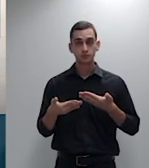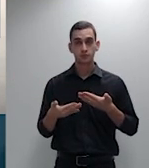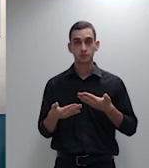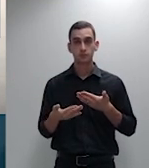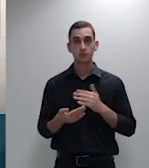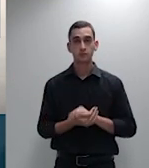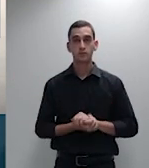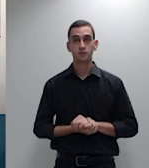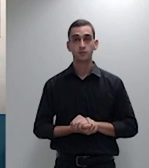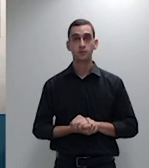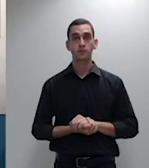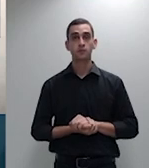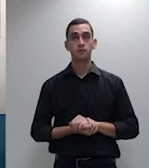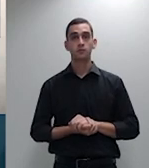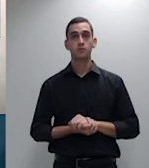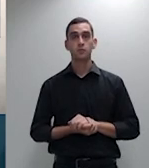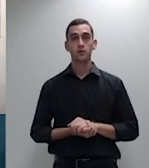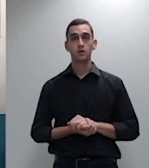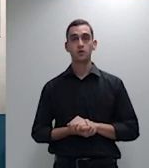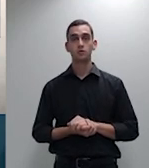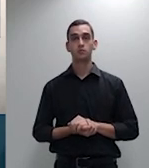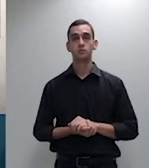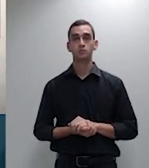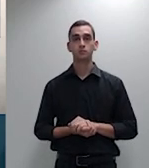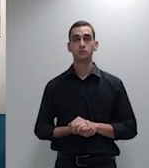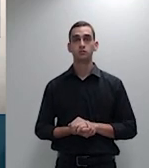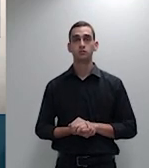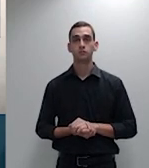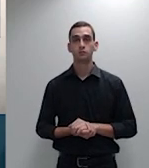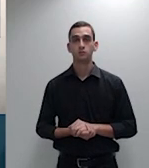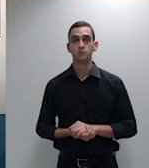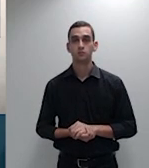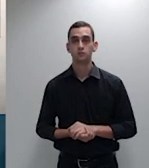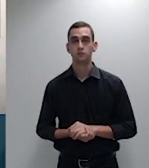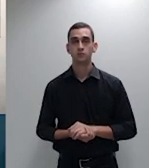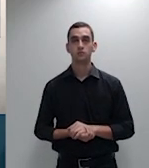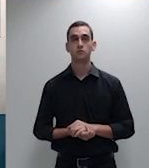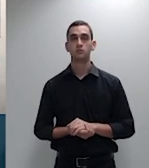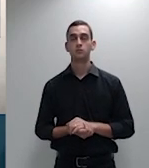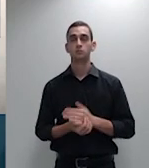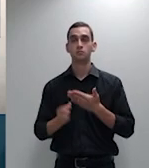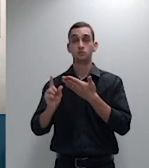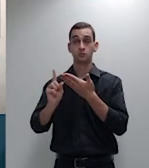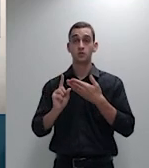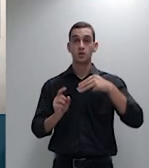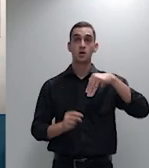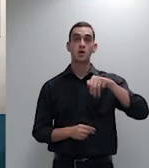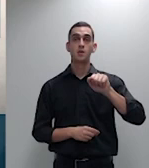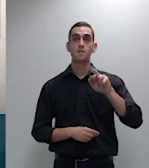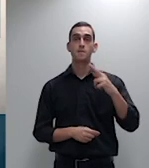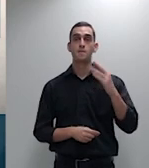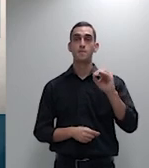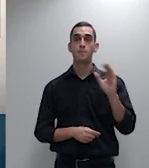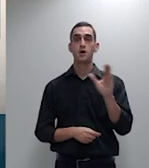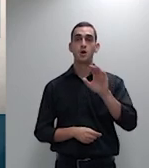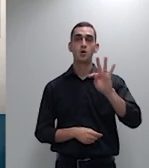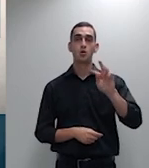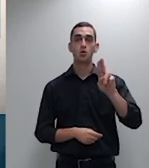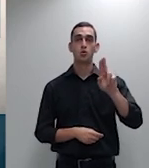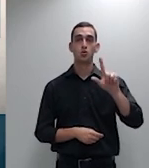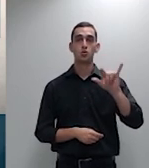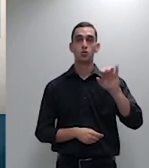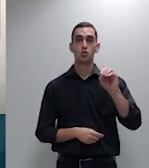doutor doutor Marco Túlio de Rosa que falará pela recorrente Unimed